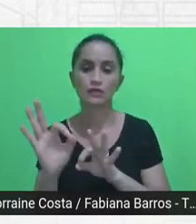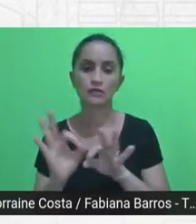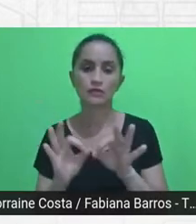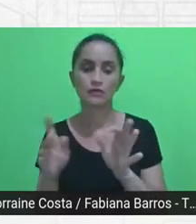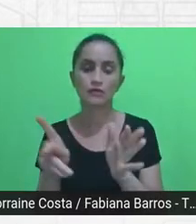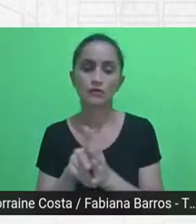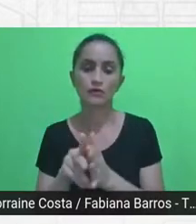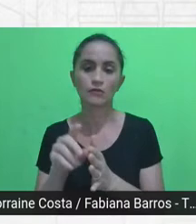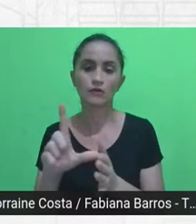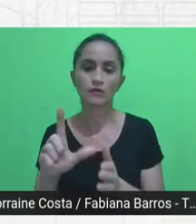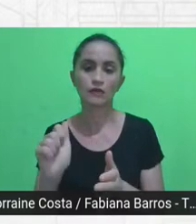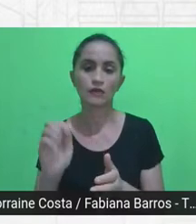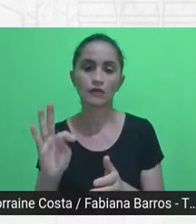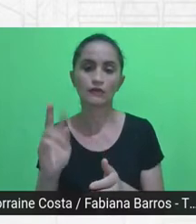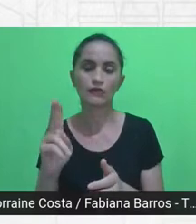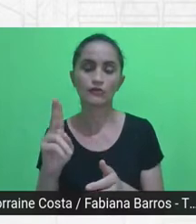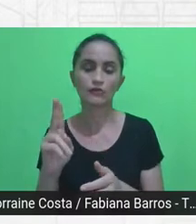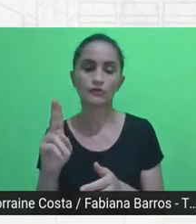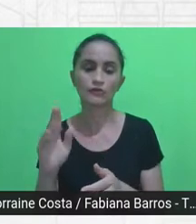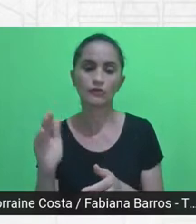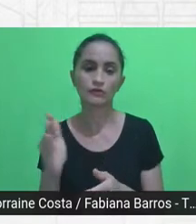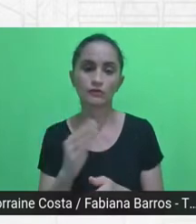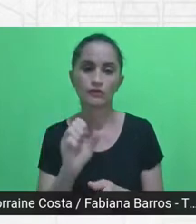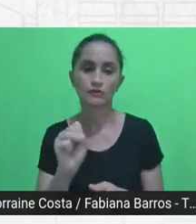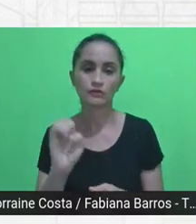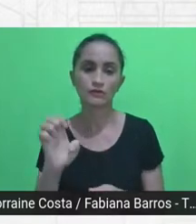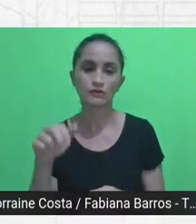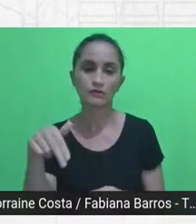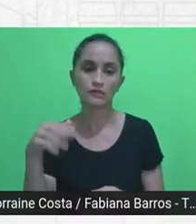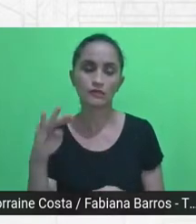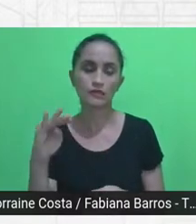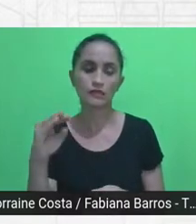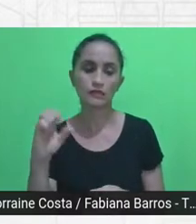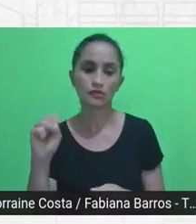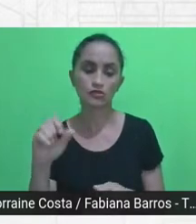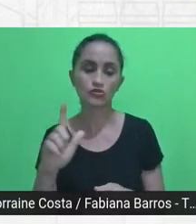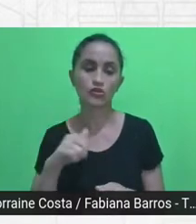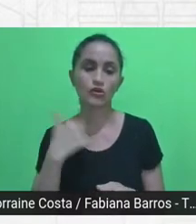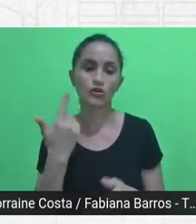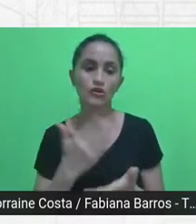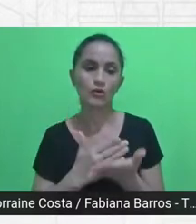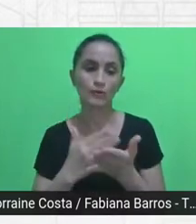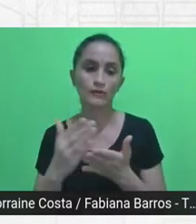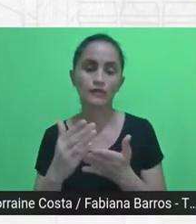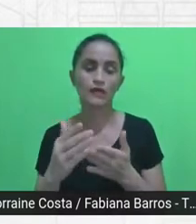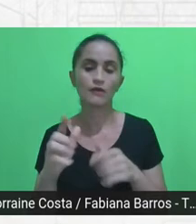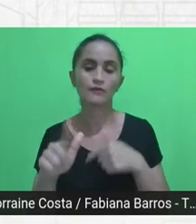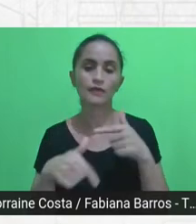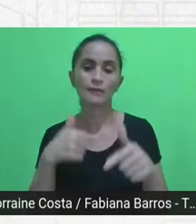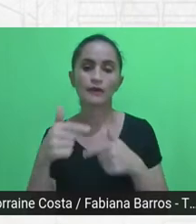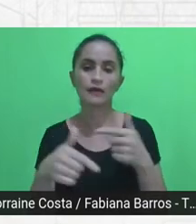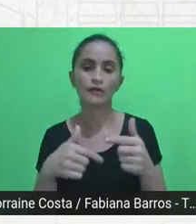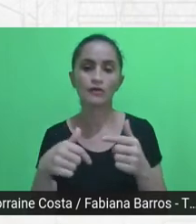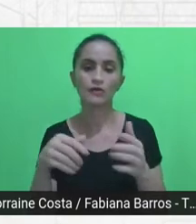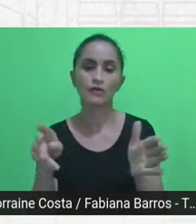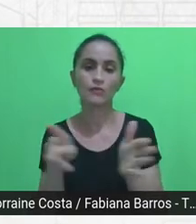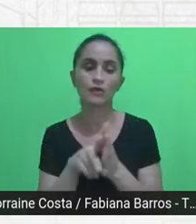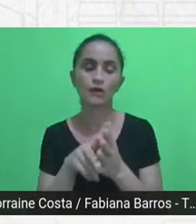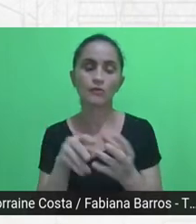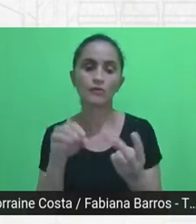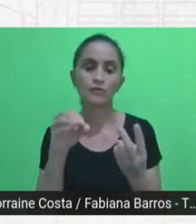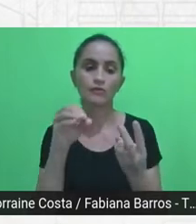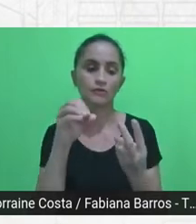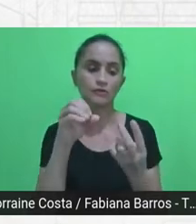residência na UNSPE, a gente vai começar pelo trabalho da Fiocruz. Então, eu gostaria de apresentar. O primeiro